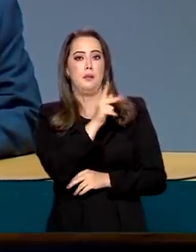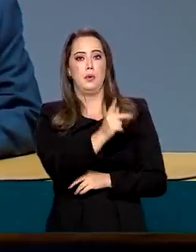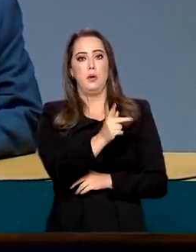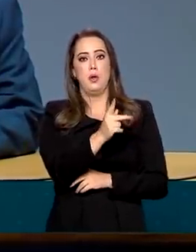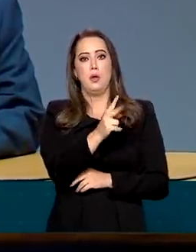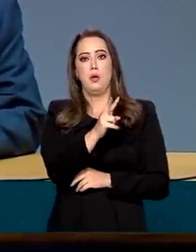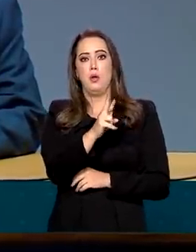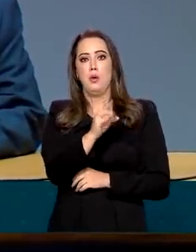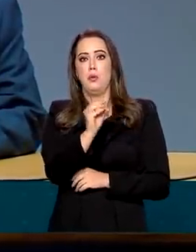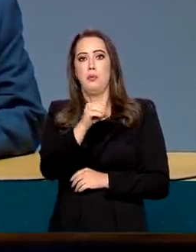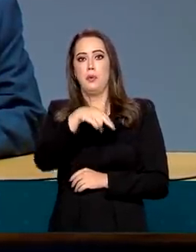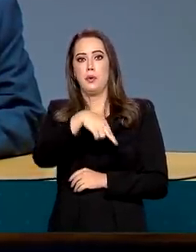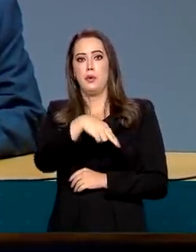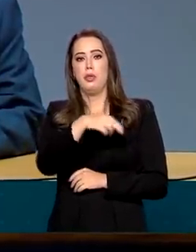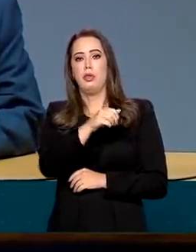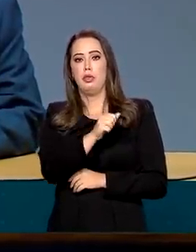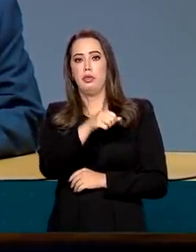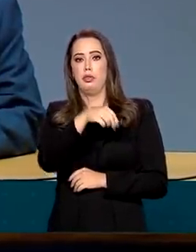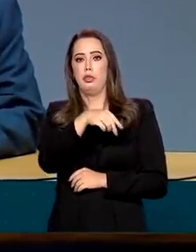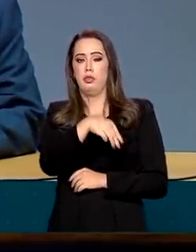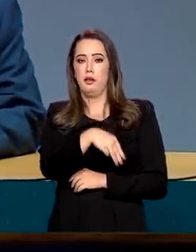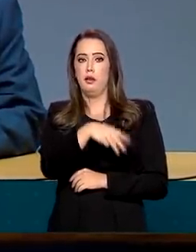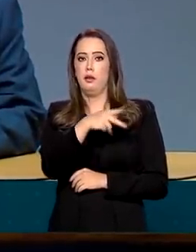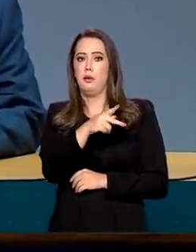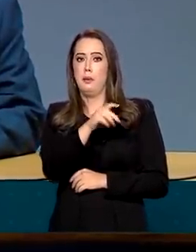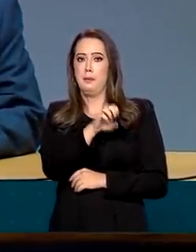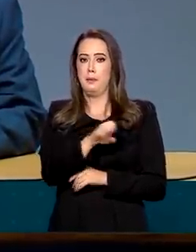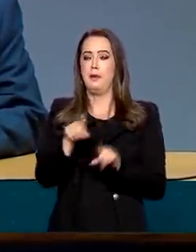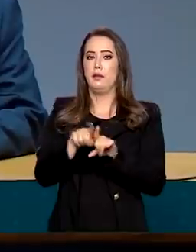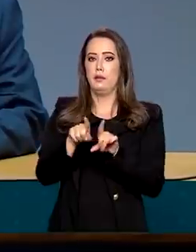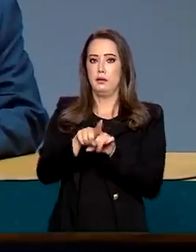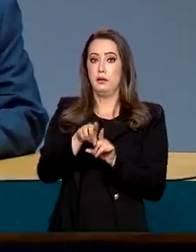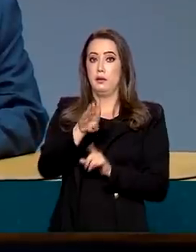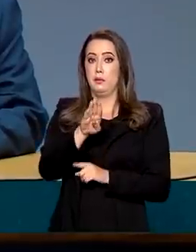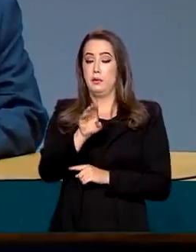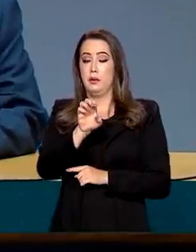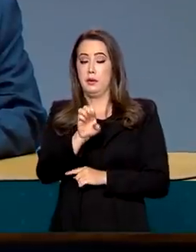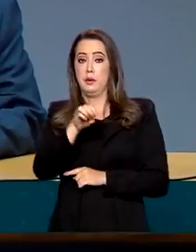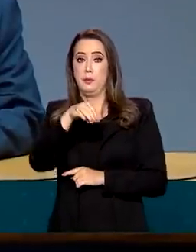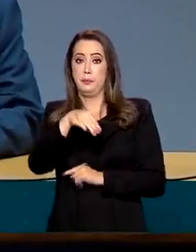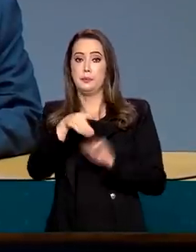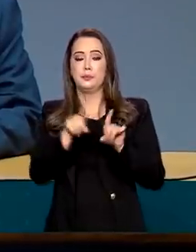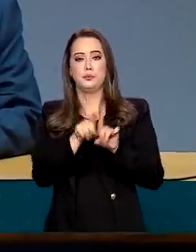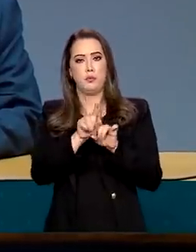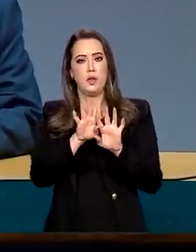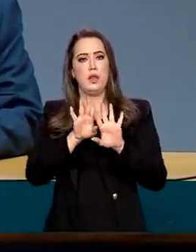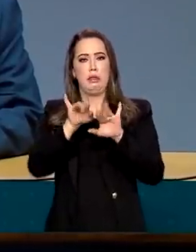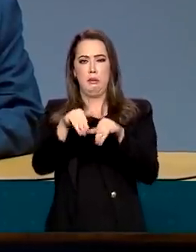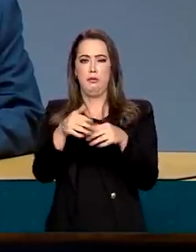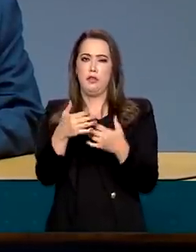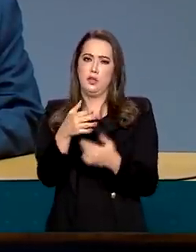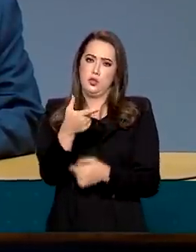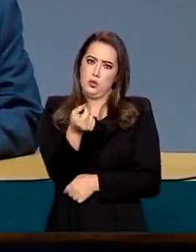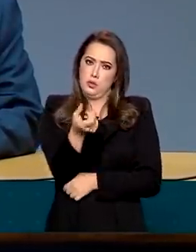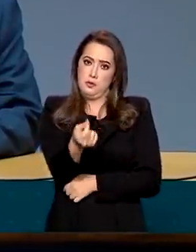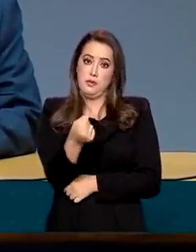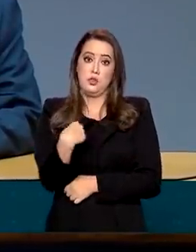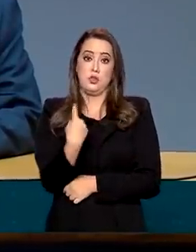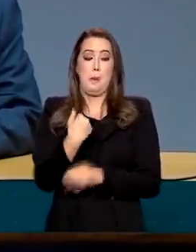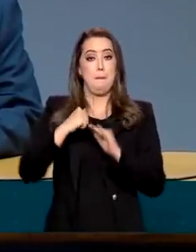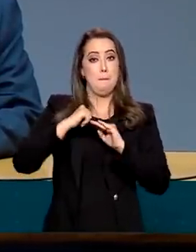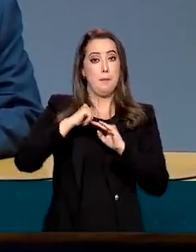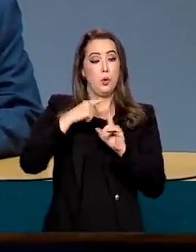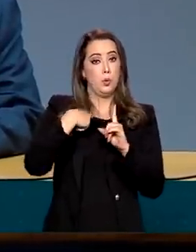Terminamos 2020 com mais pessoas com carteira assinada do que